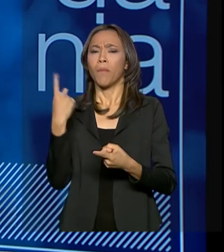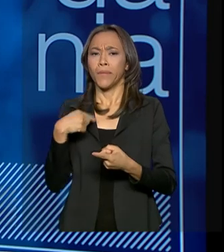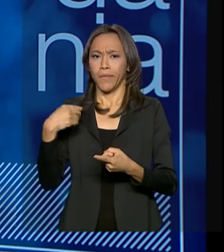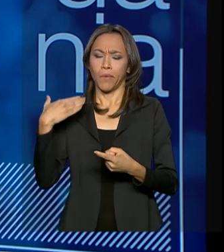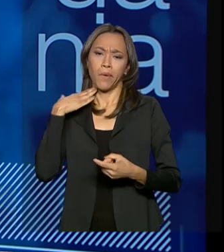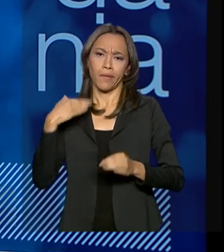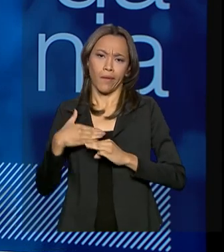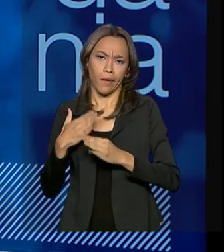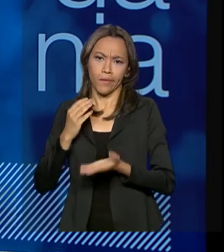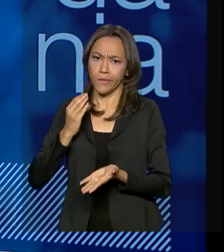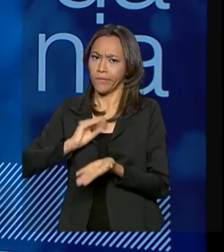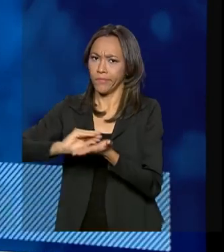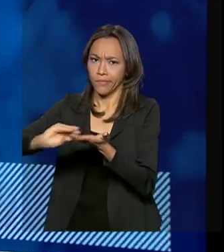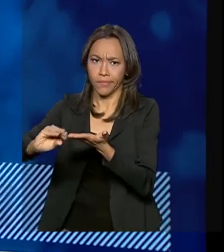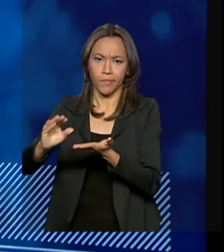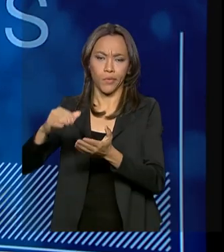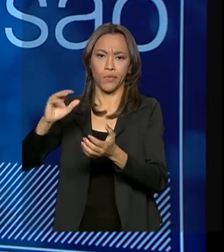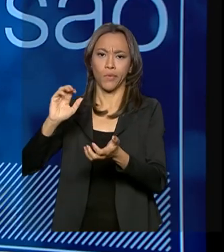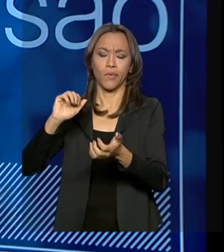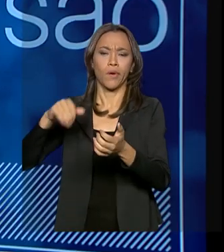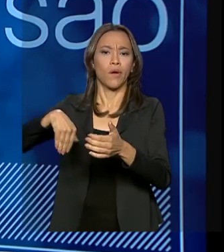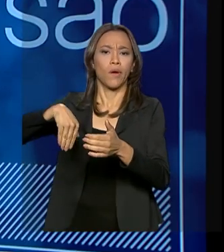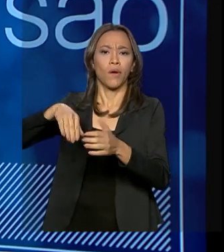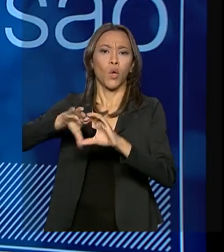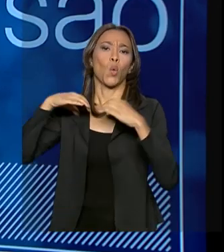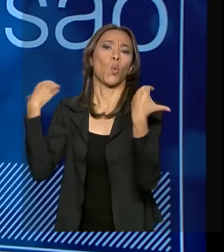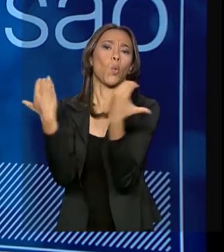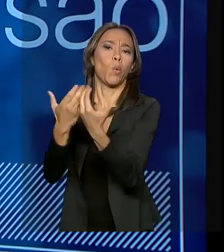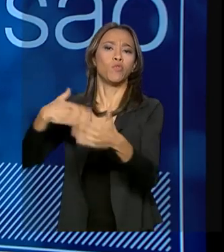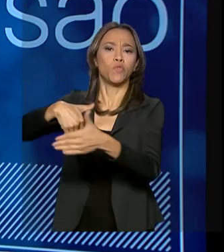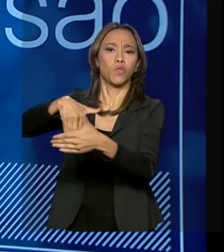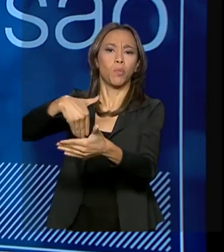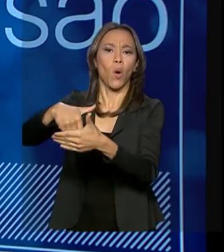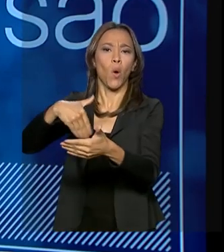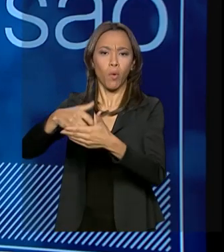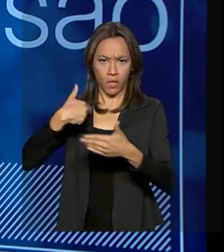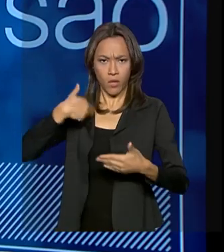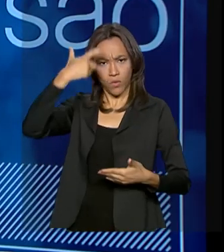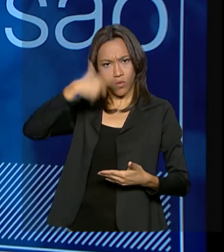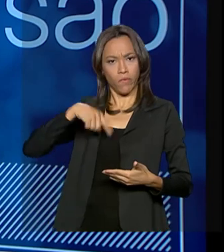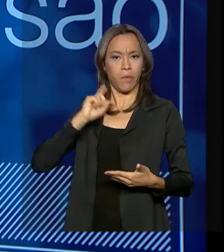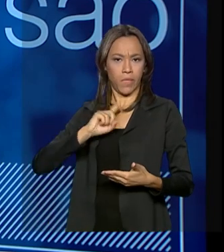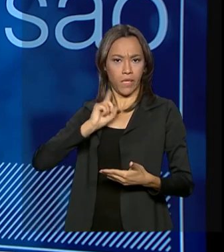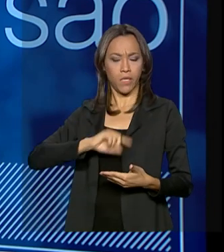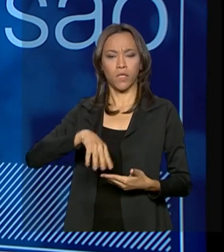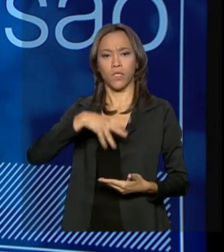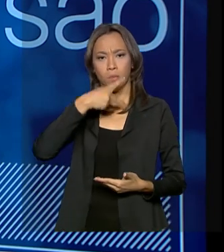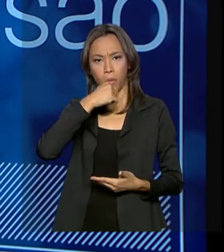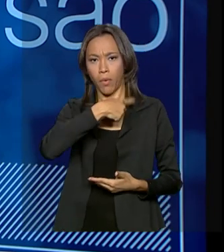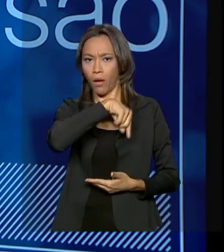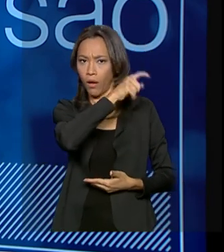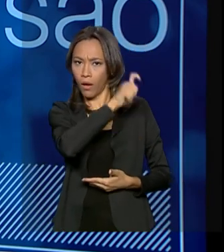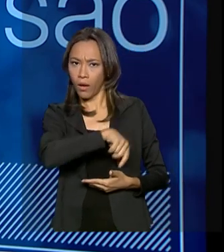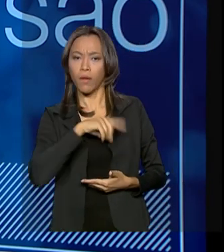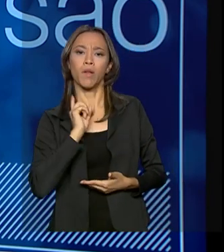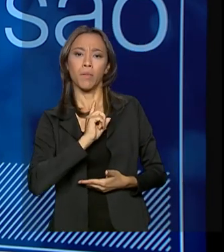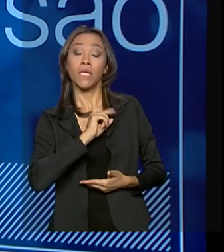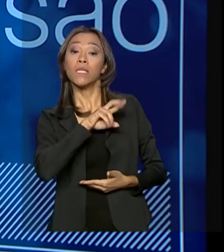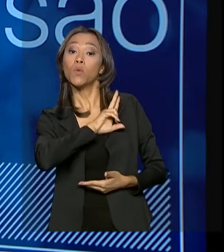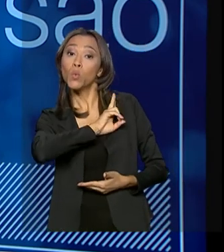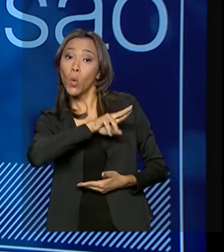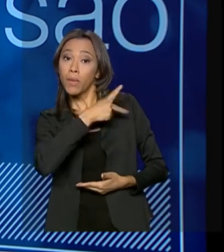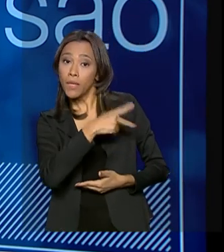exemplo, e vários clubes de futebol, e eu nadei 20 anos no Flamengo, sou flamenguista, meu pai, piscina do Flamengo tem o nome do meu pai,